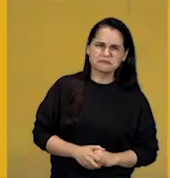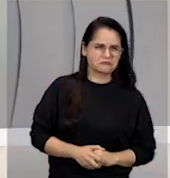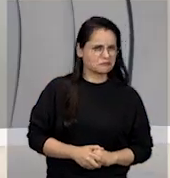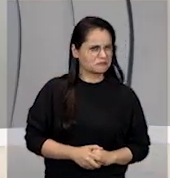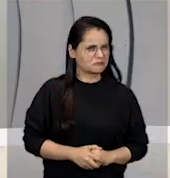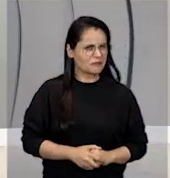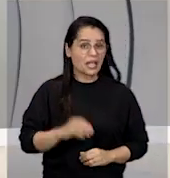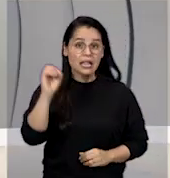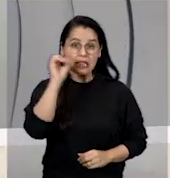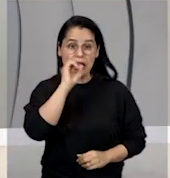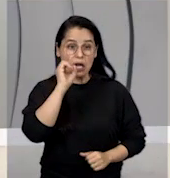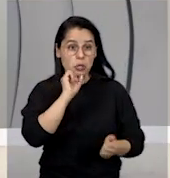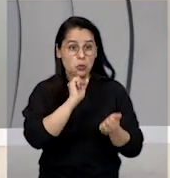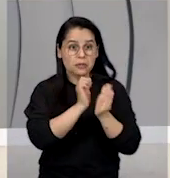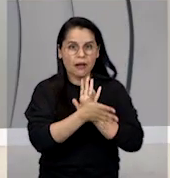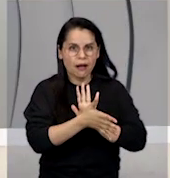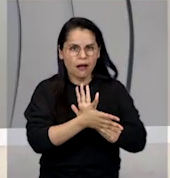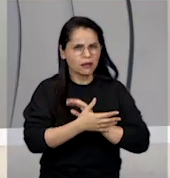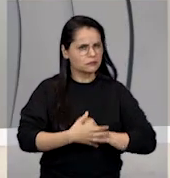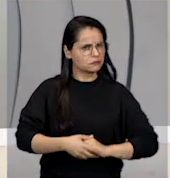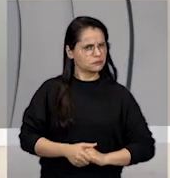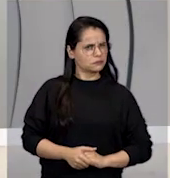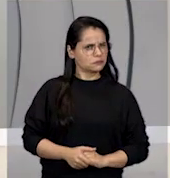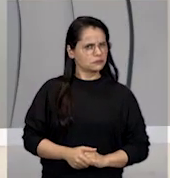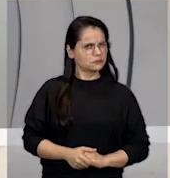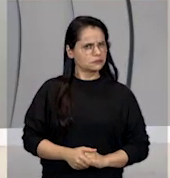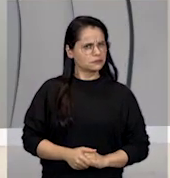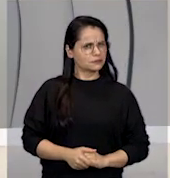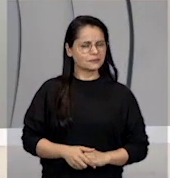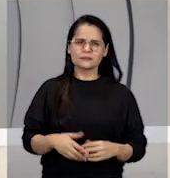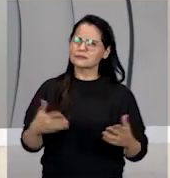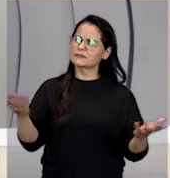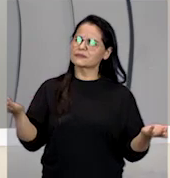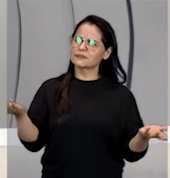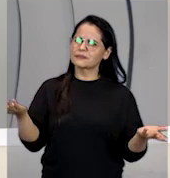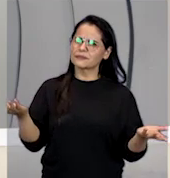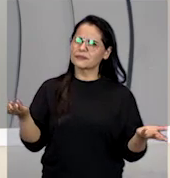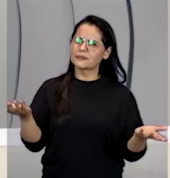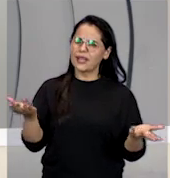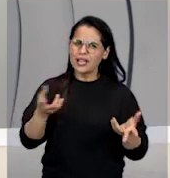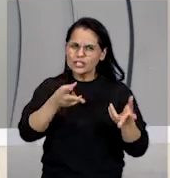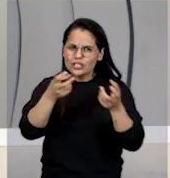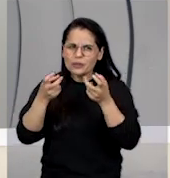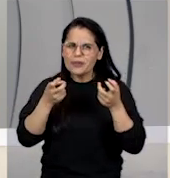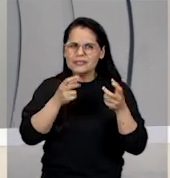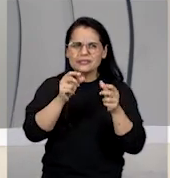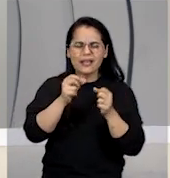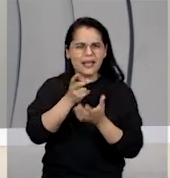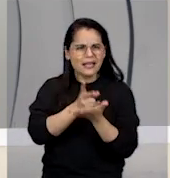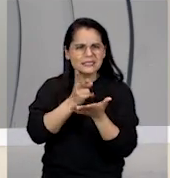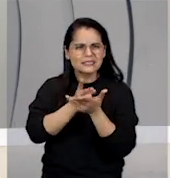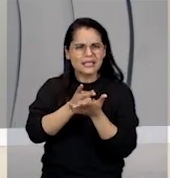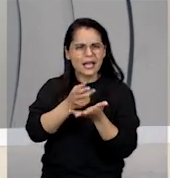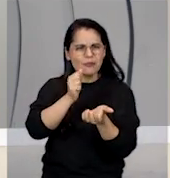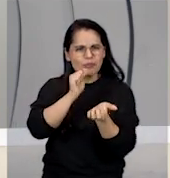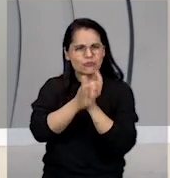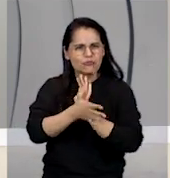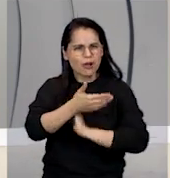Nenhuma discriminação. Nenhuma a gente percebe discriminação a todo momento.